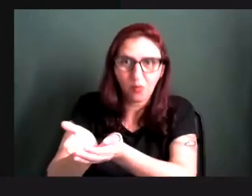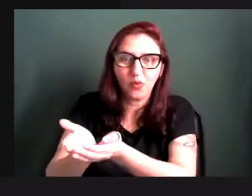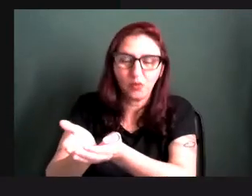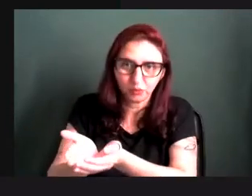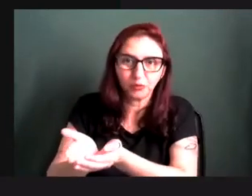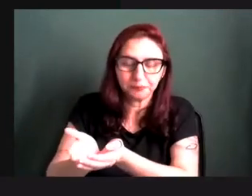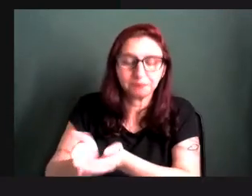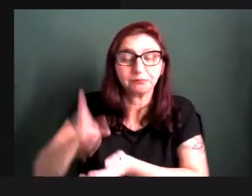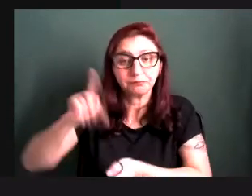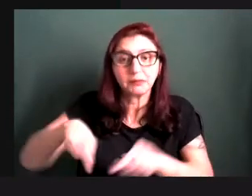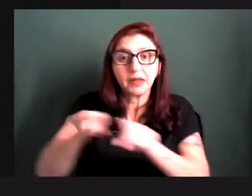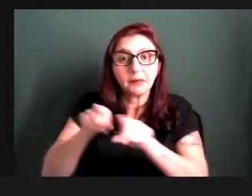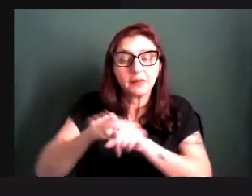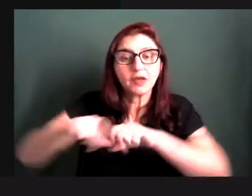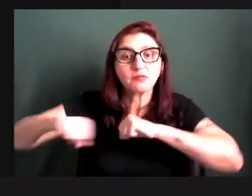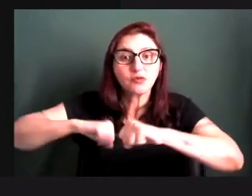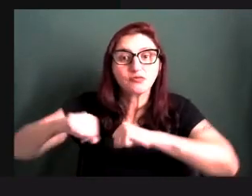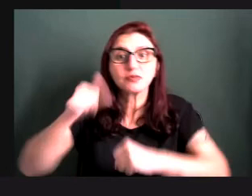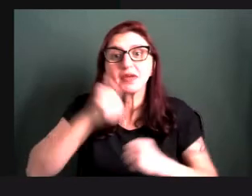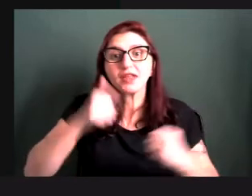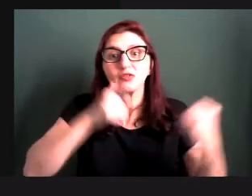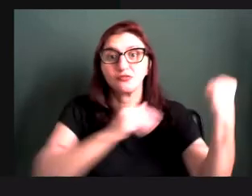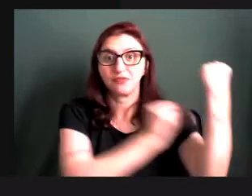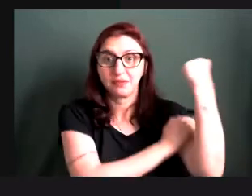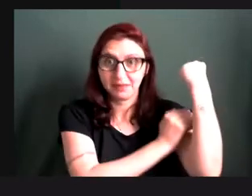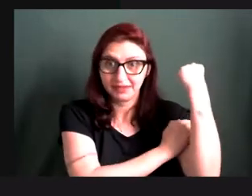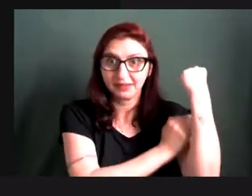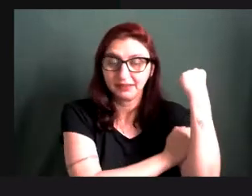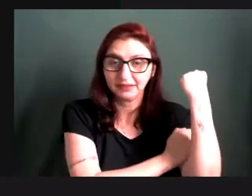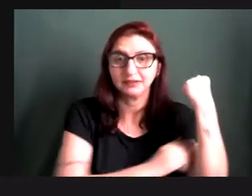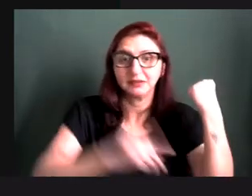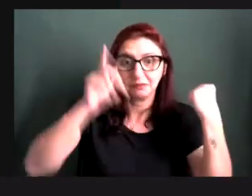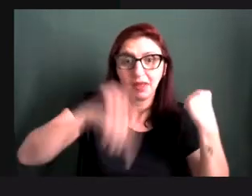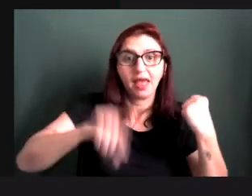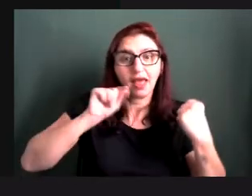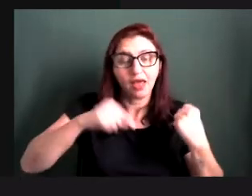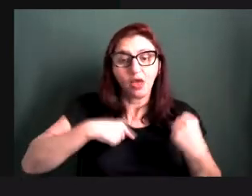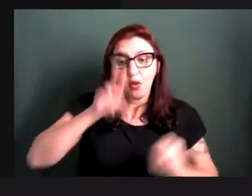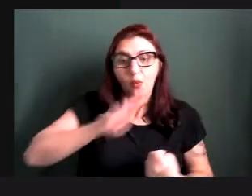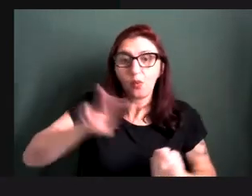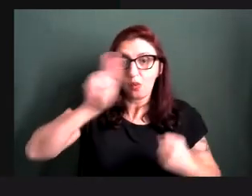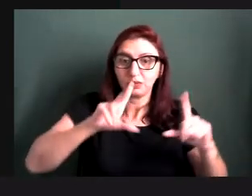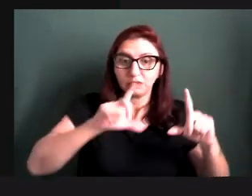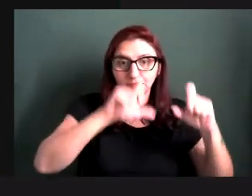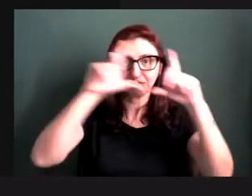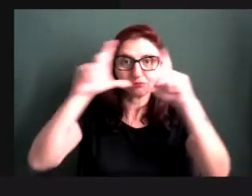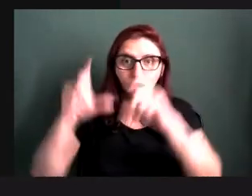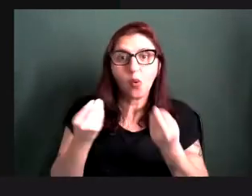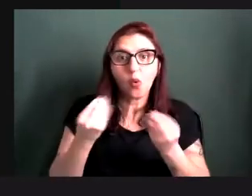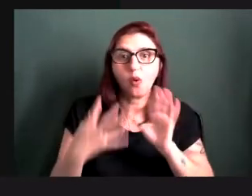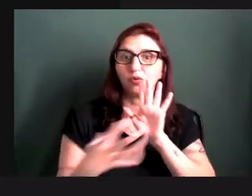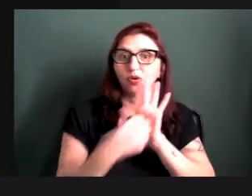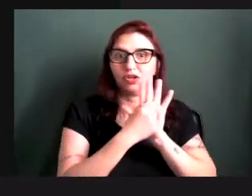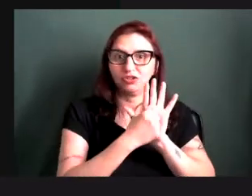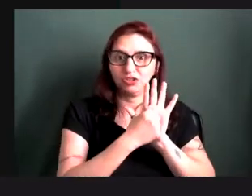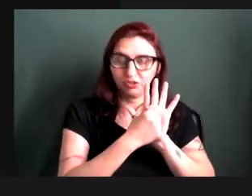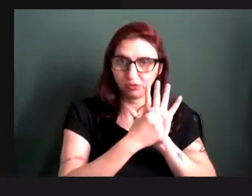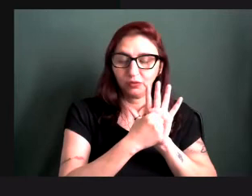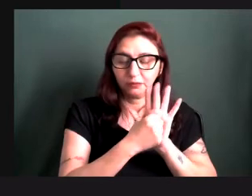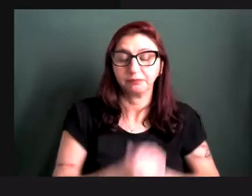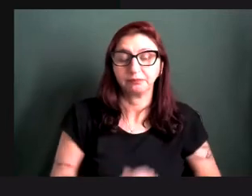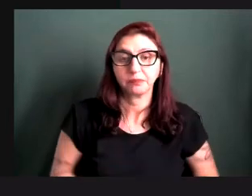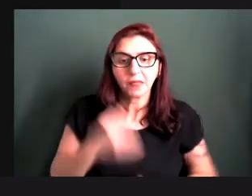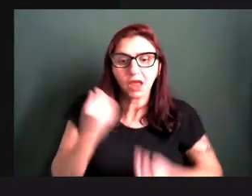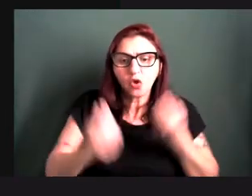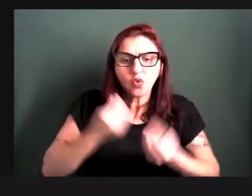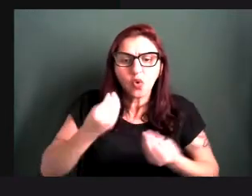movimentos feministas, fazendo a minha parte com o registro da minha fotografia e falar da linguagem que